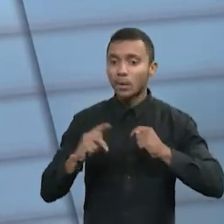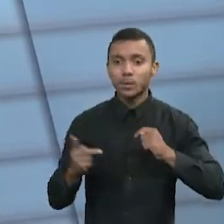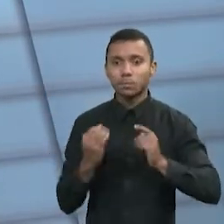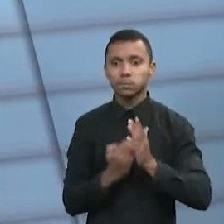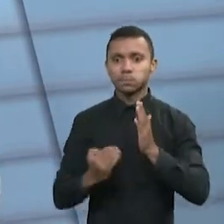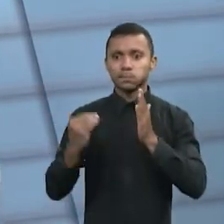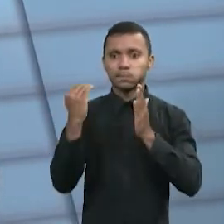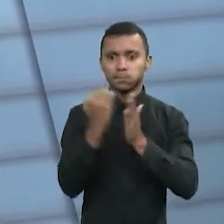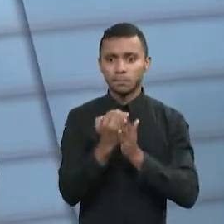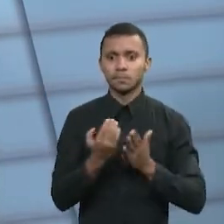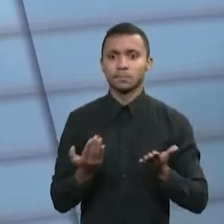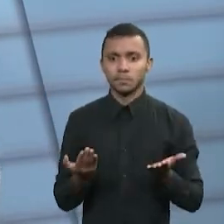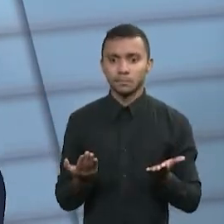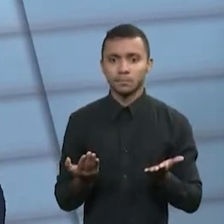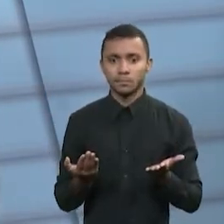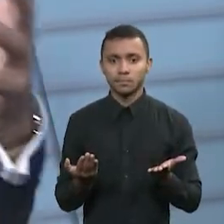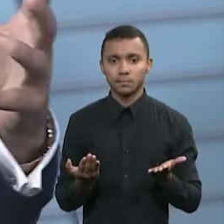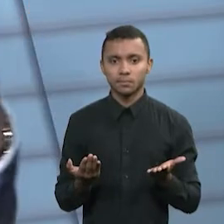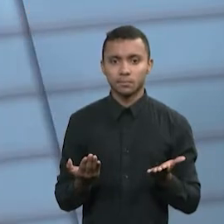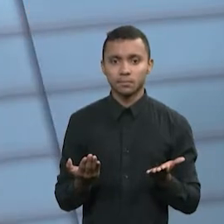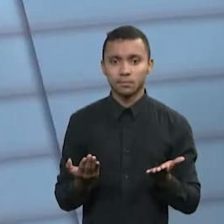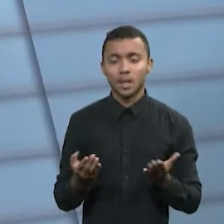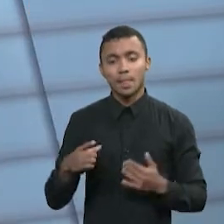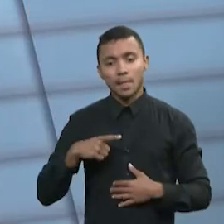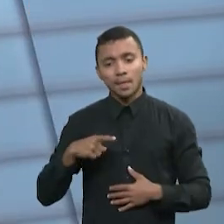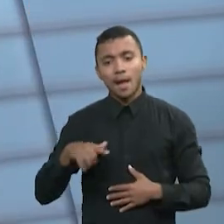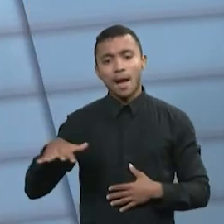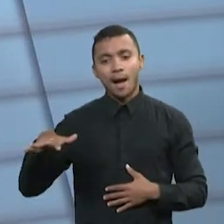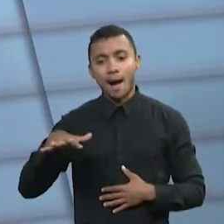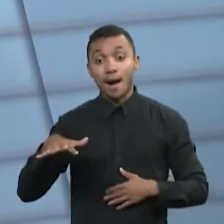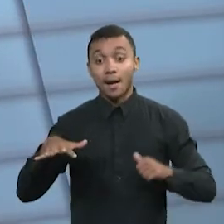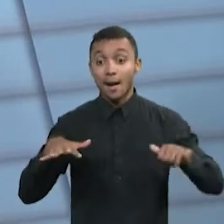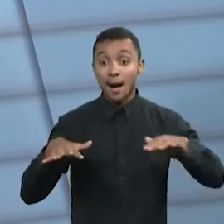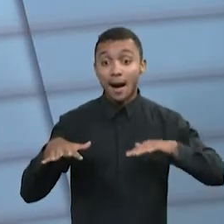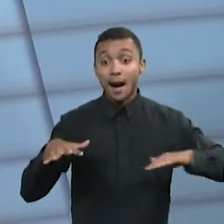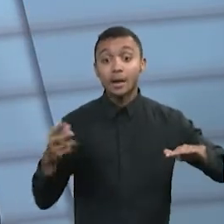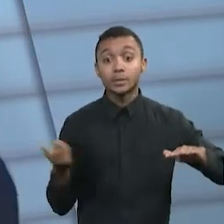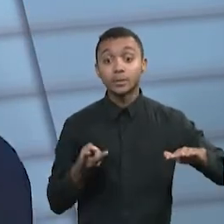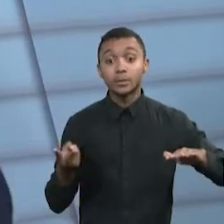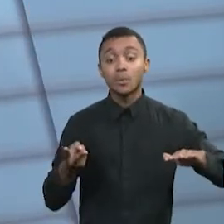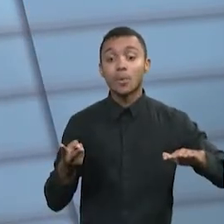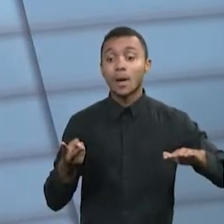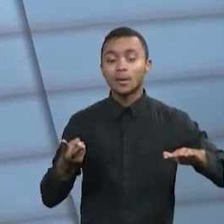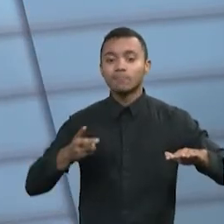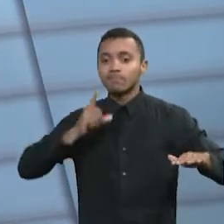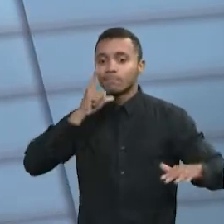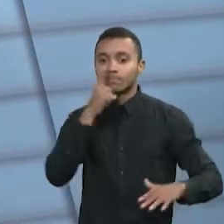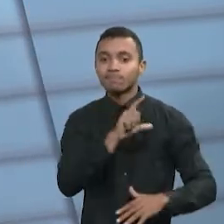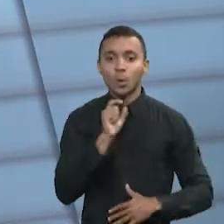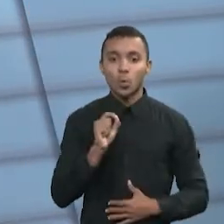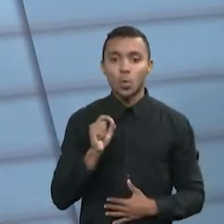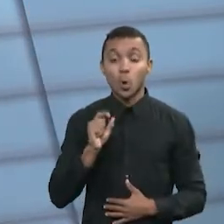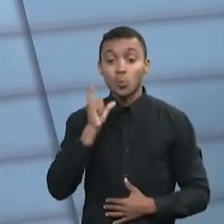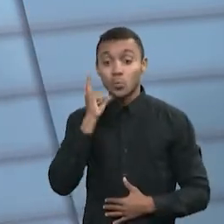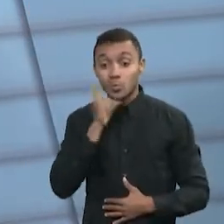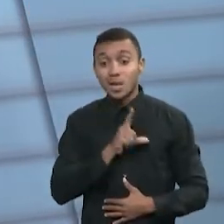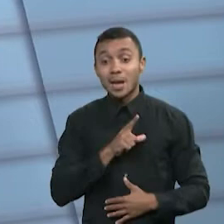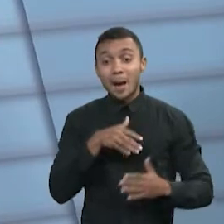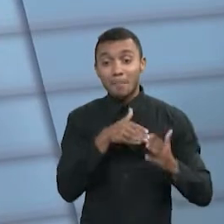latente. E aí, nós encontramos aí, nessas duas áreas, uma grande oportunidade de evitar os maiores